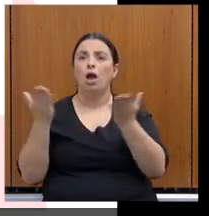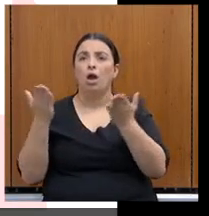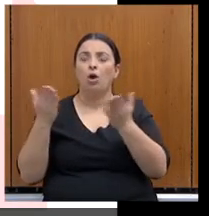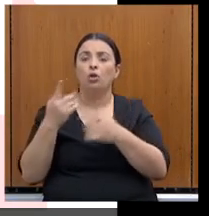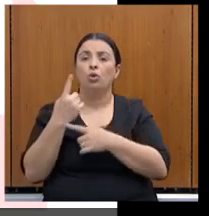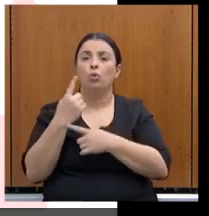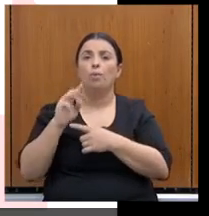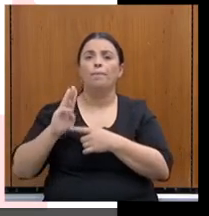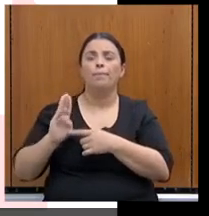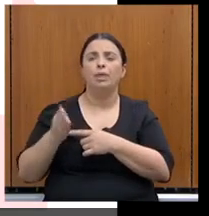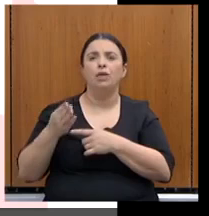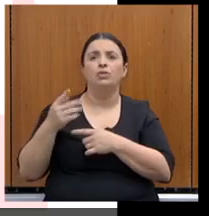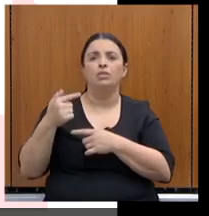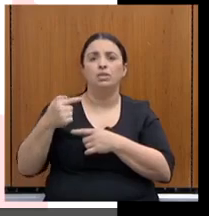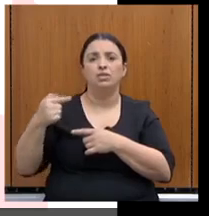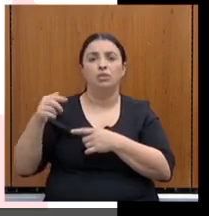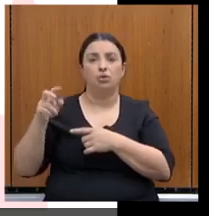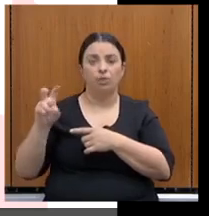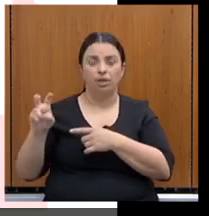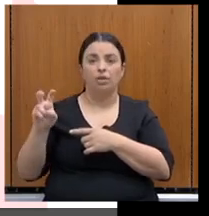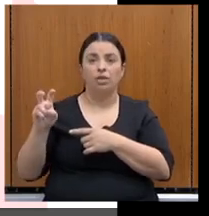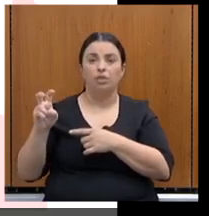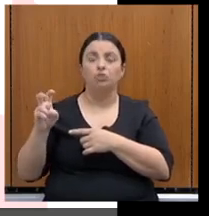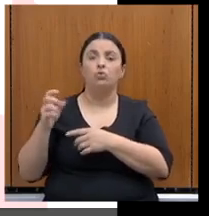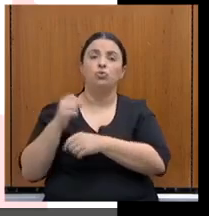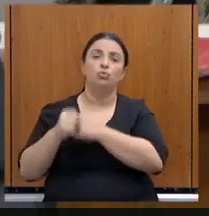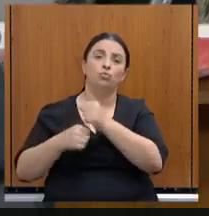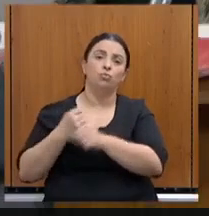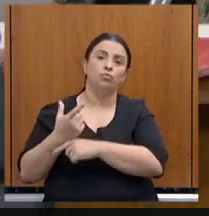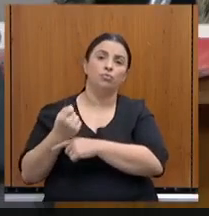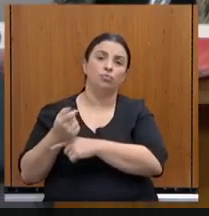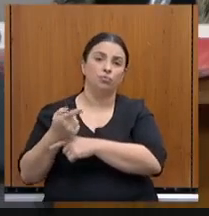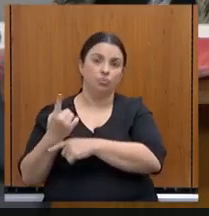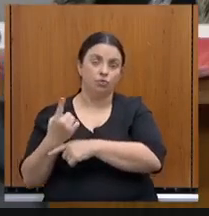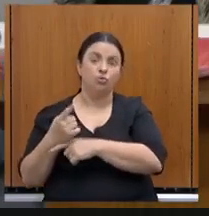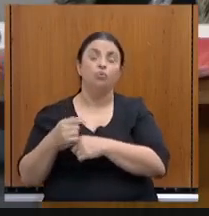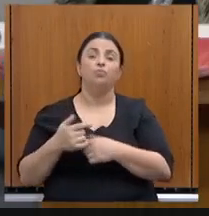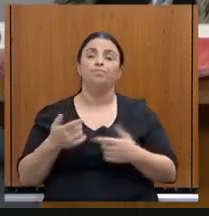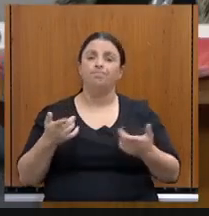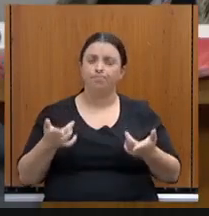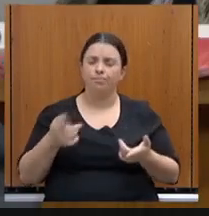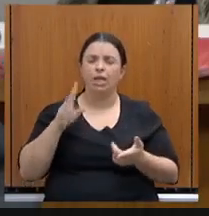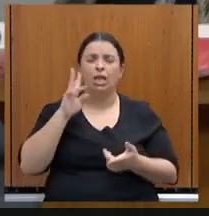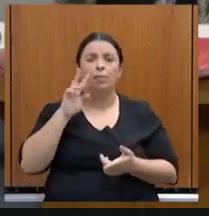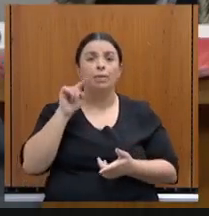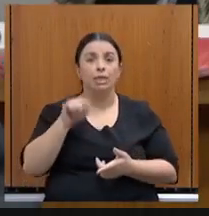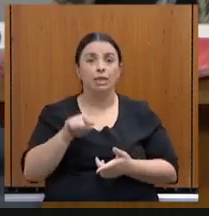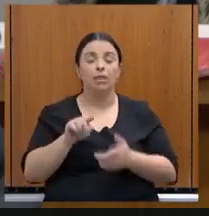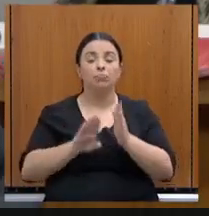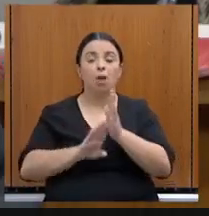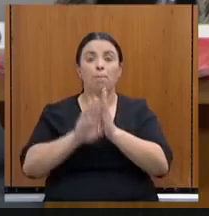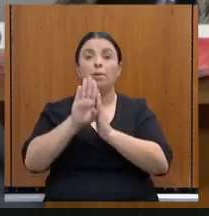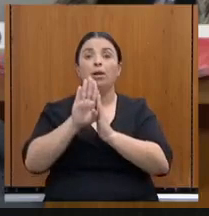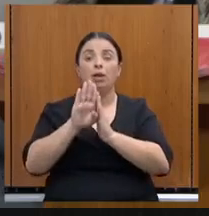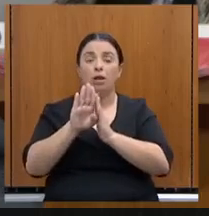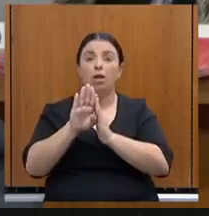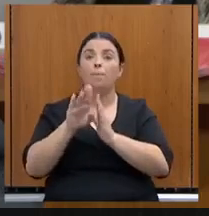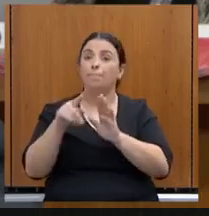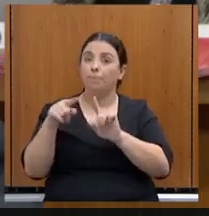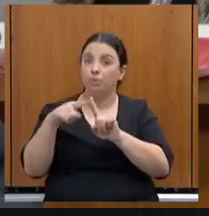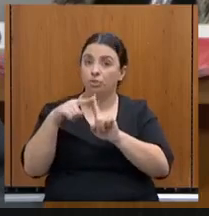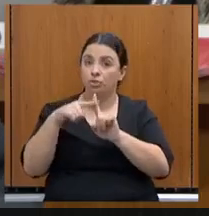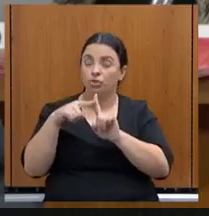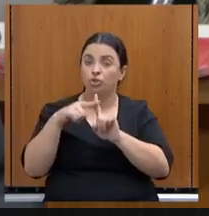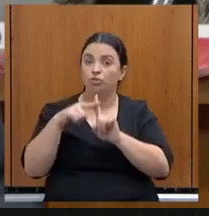em 2021. Lembrando que este resultado positivo de 2021, ele